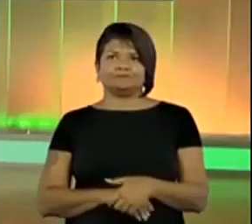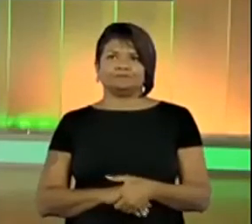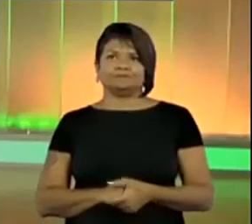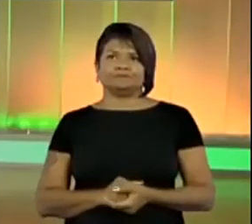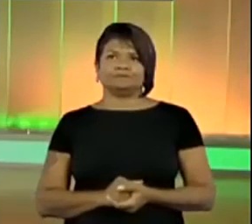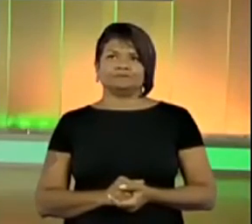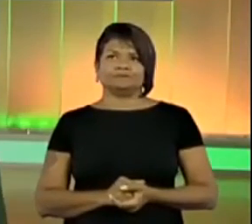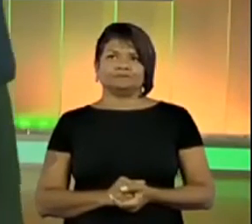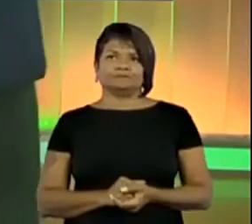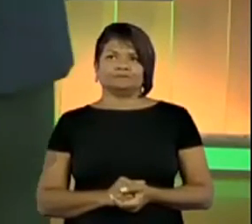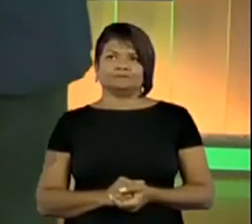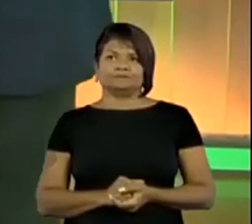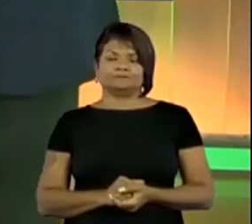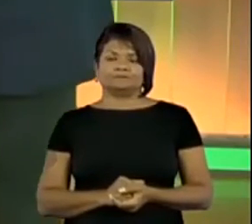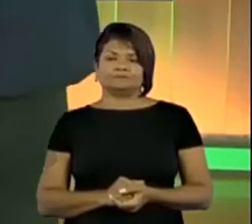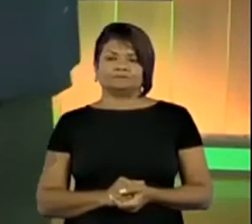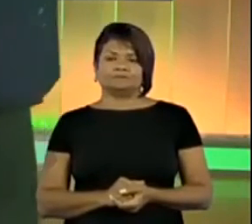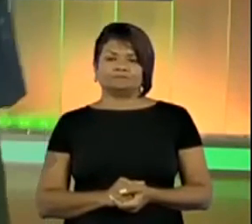Aqui.